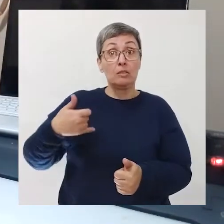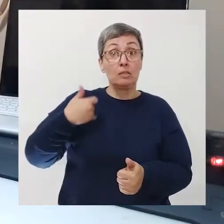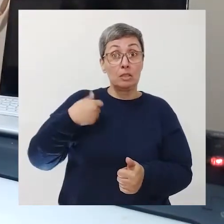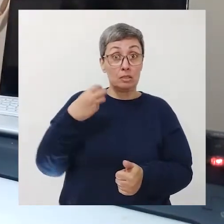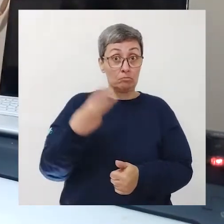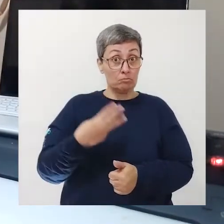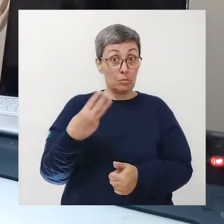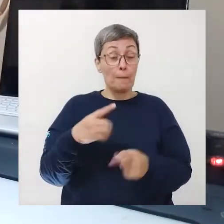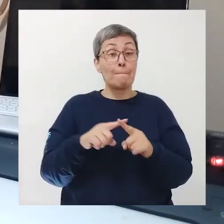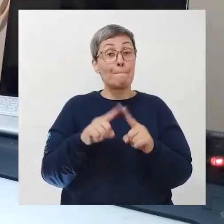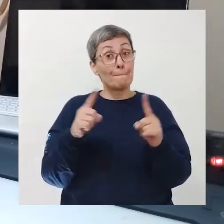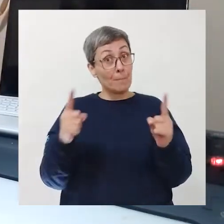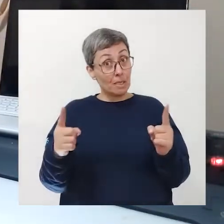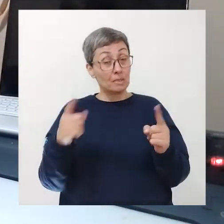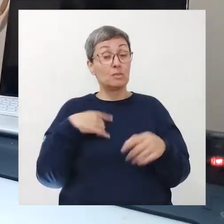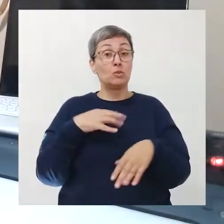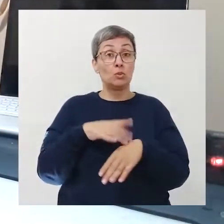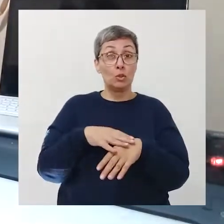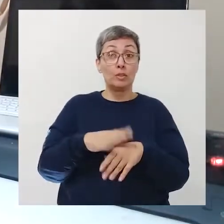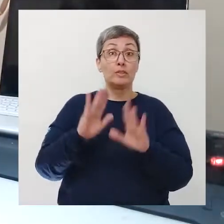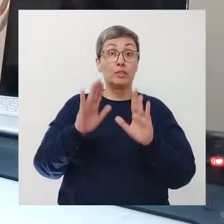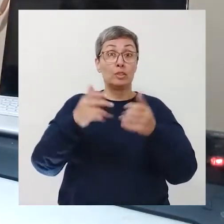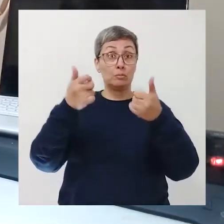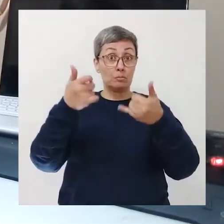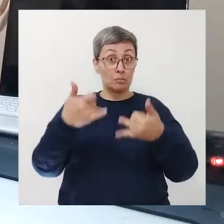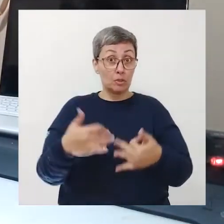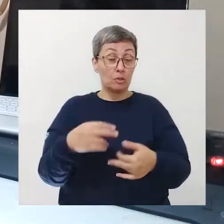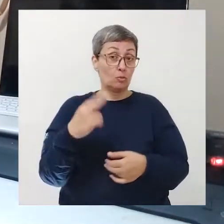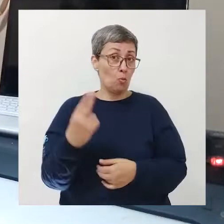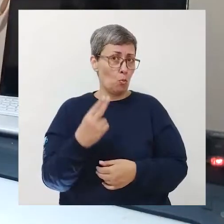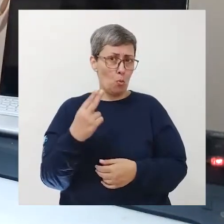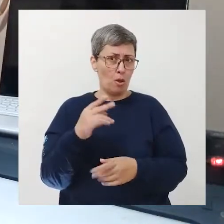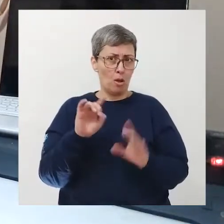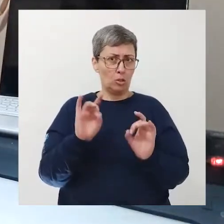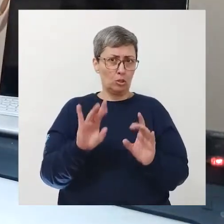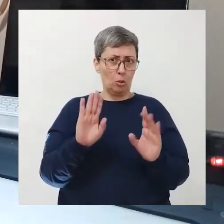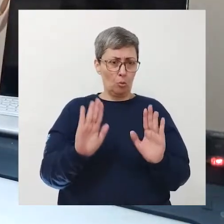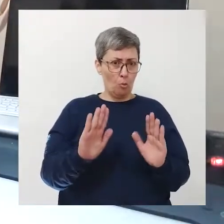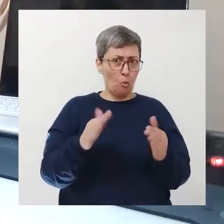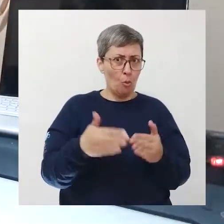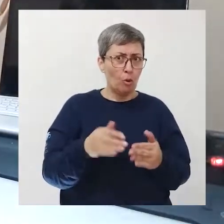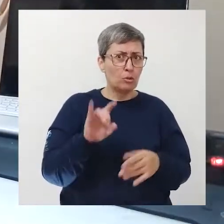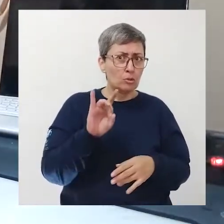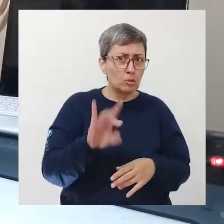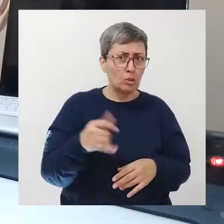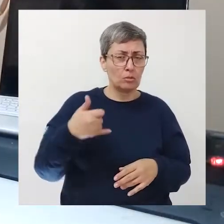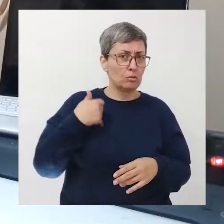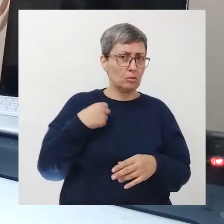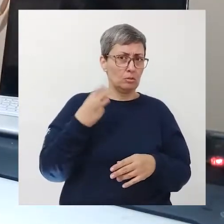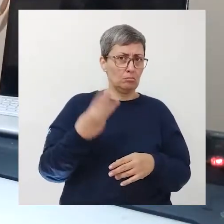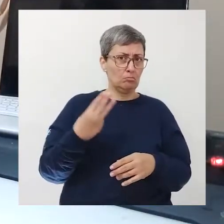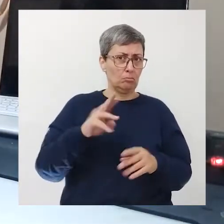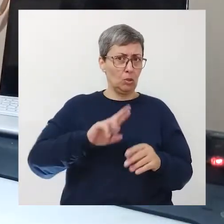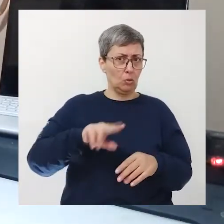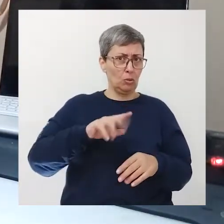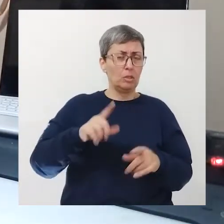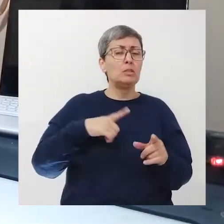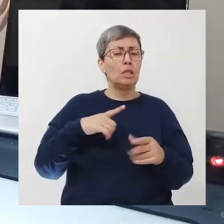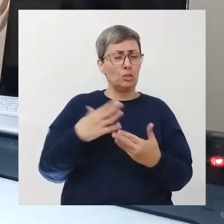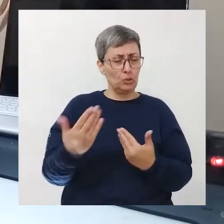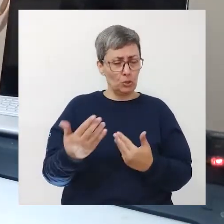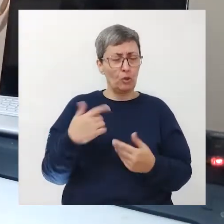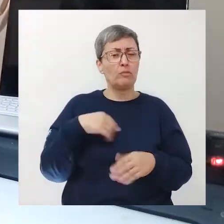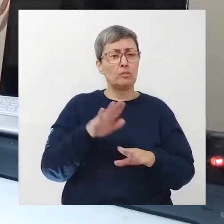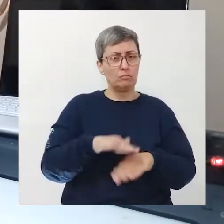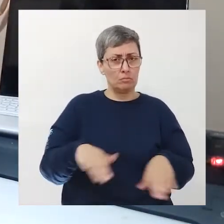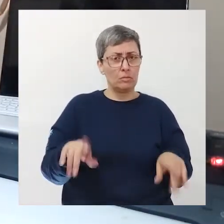idade né mas essas doenças como nós dissemos não são peculiares hoje só da terceira idade existem jovens